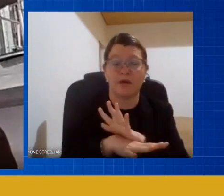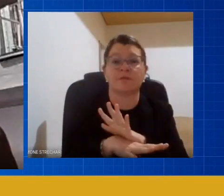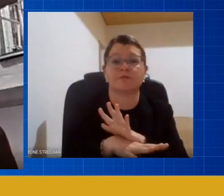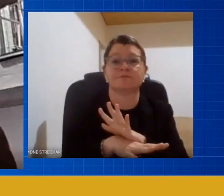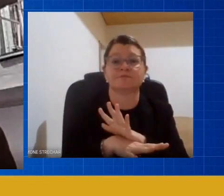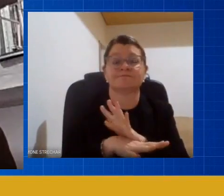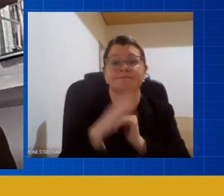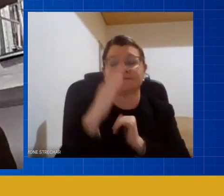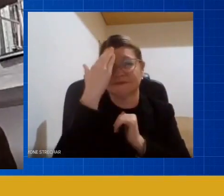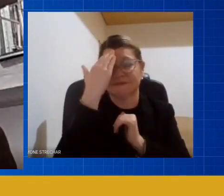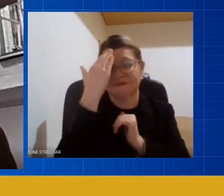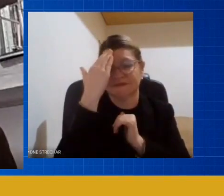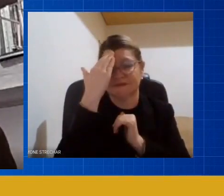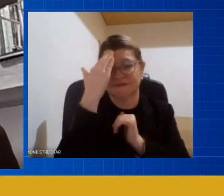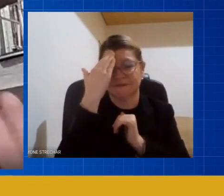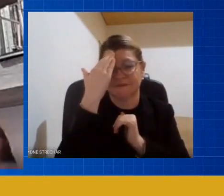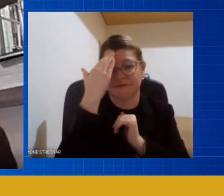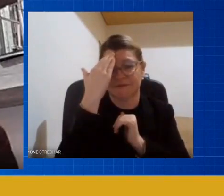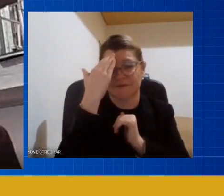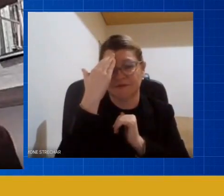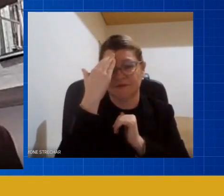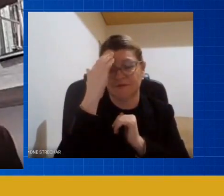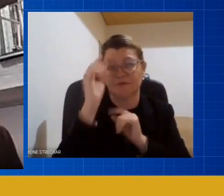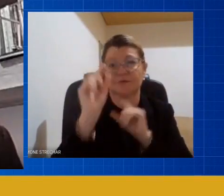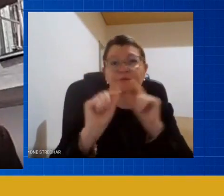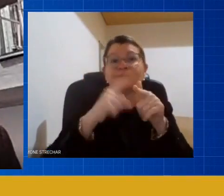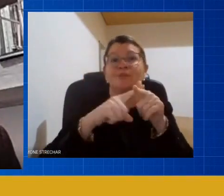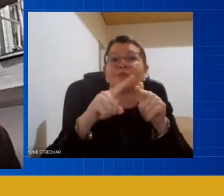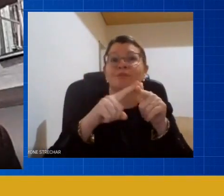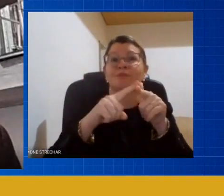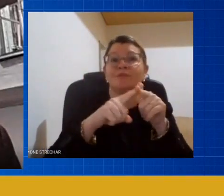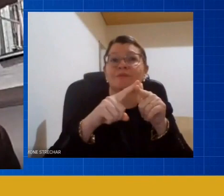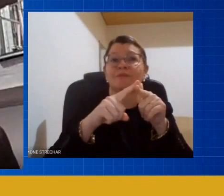sofrer o dano menor possível